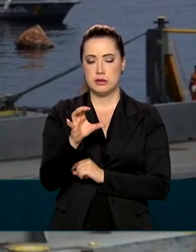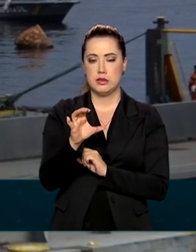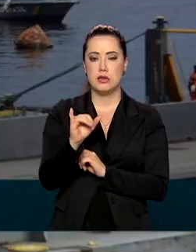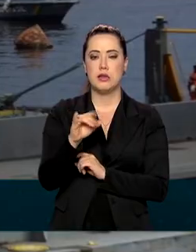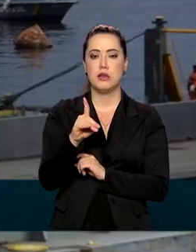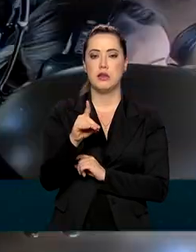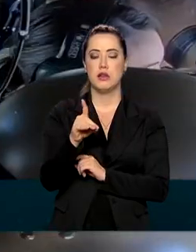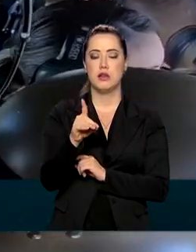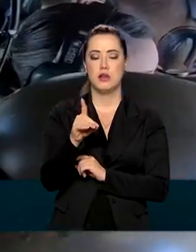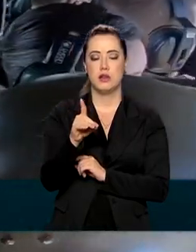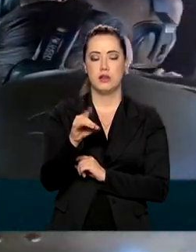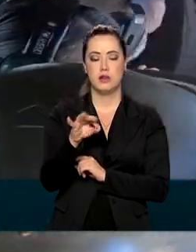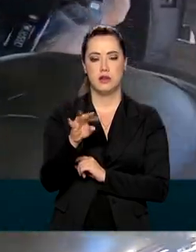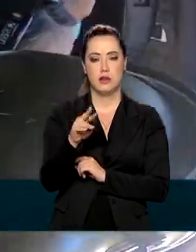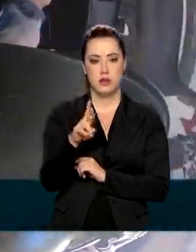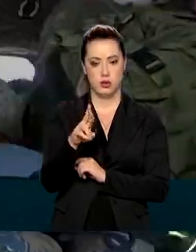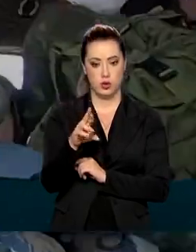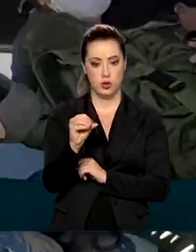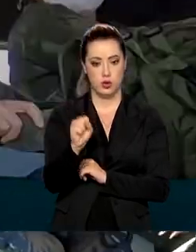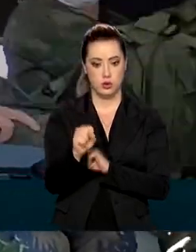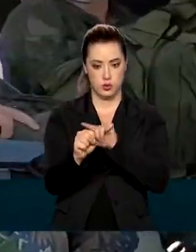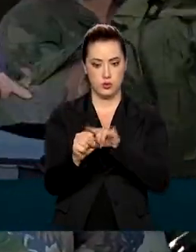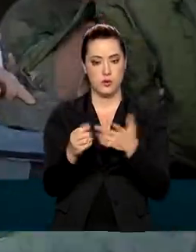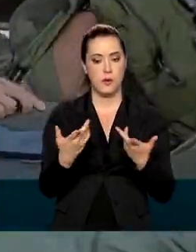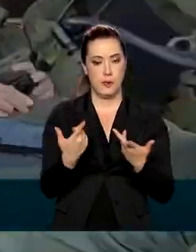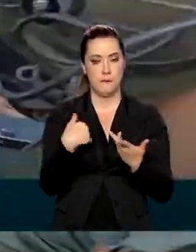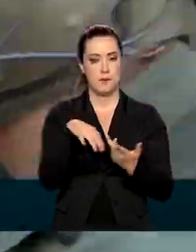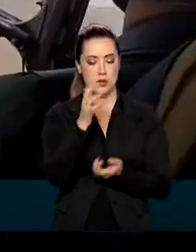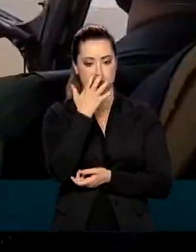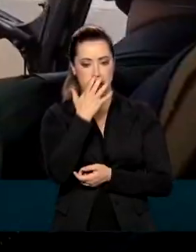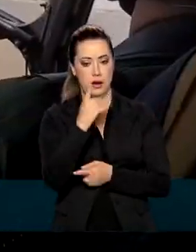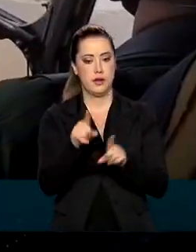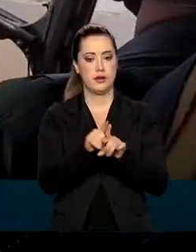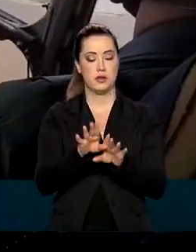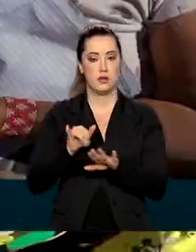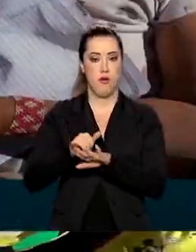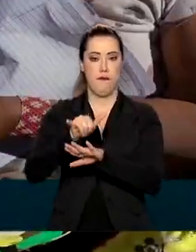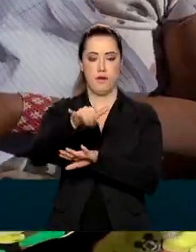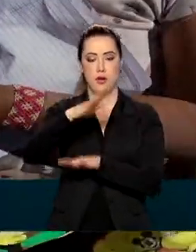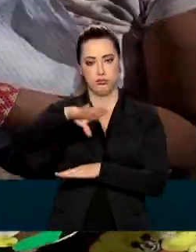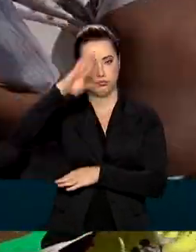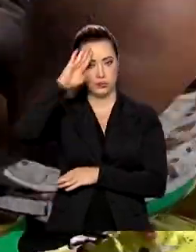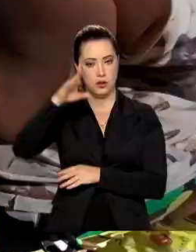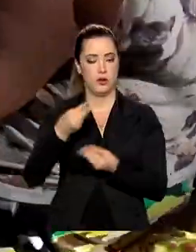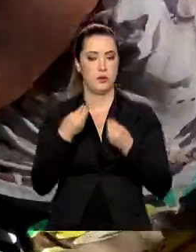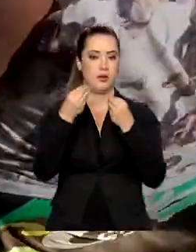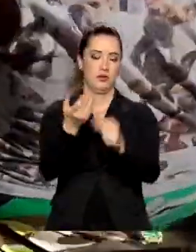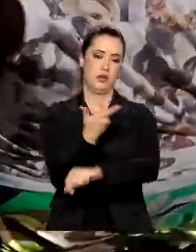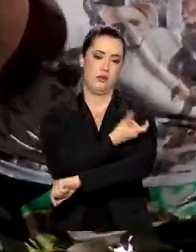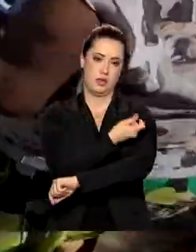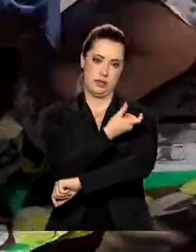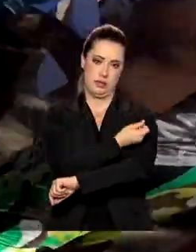pela indústria de gás e aviões do Exército também transportam vacinas e equipes de saúde até comunidades indígenas.